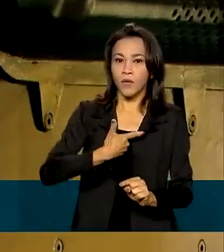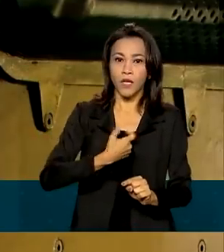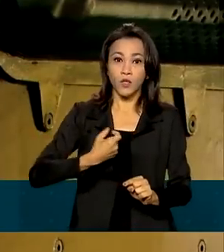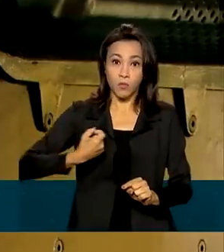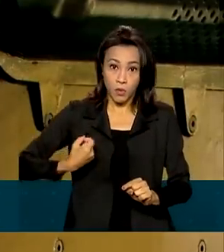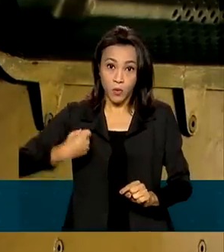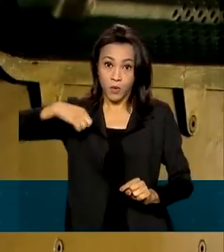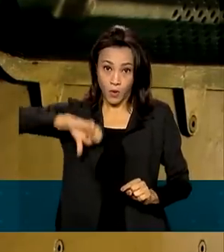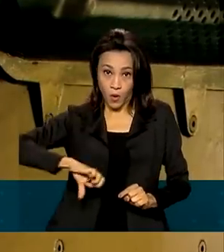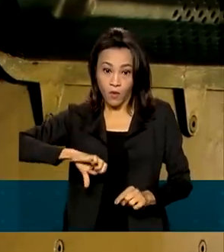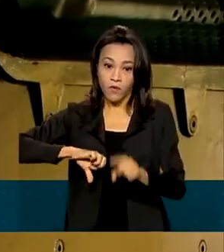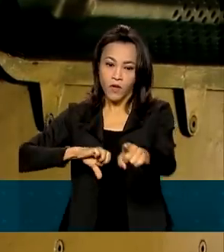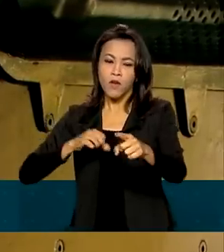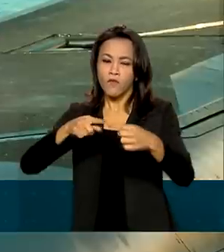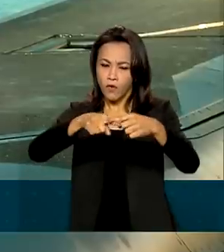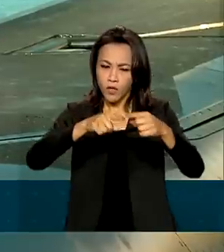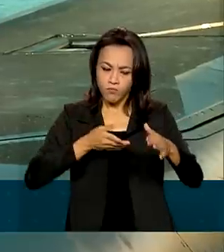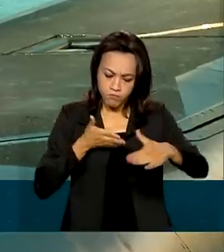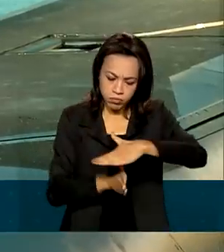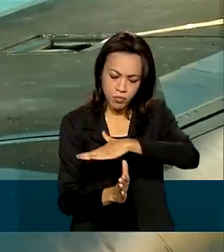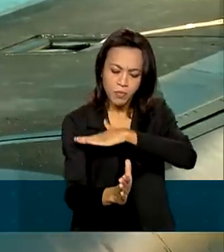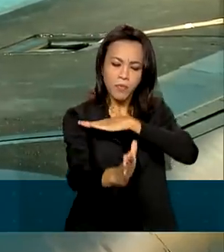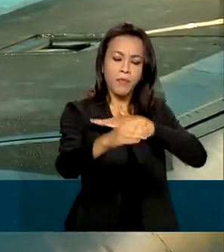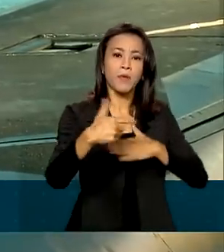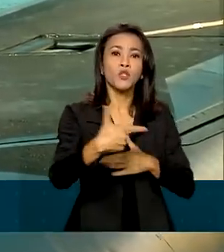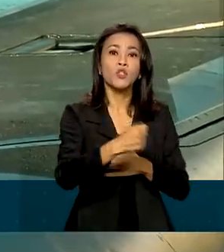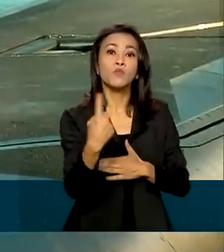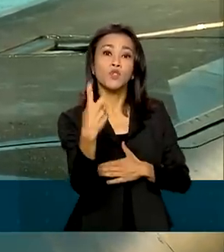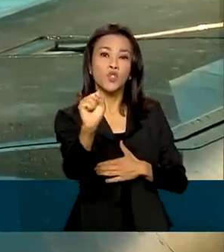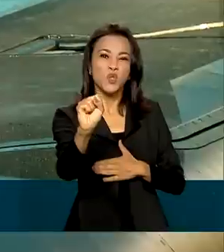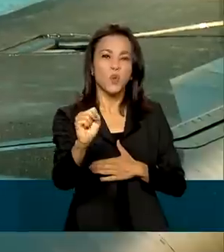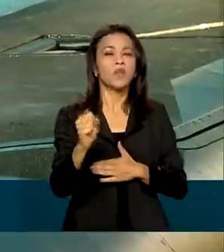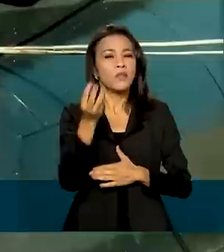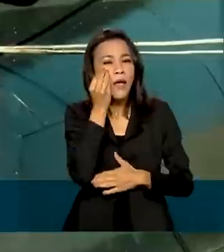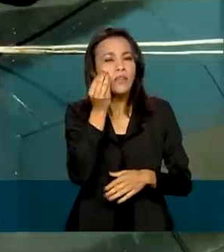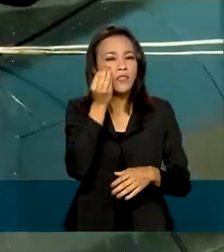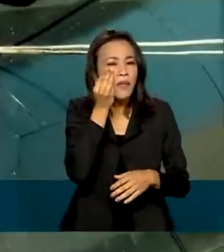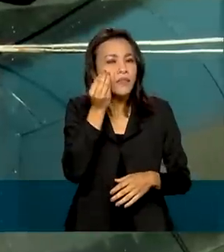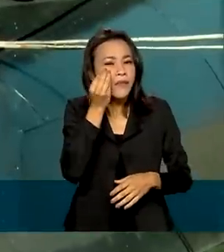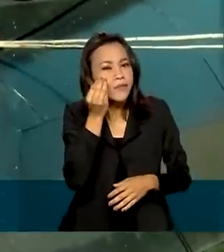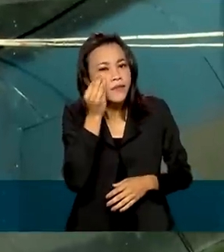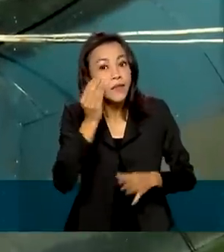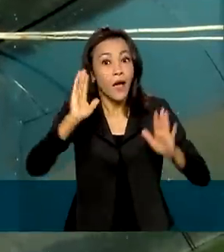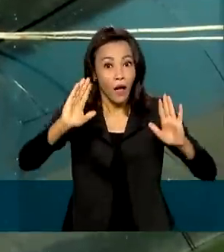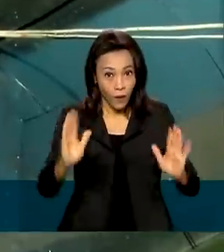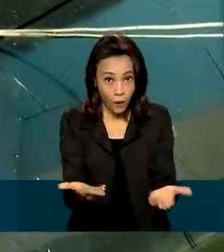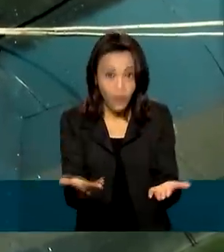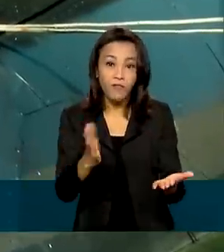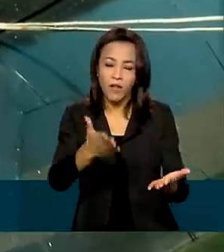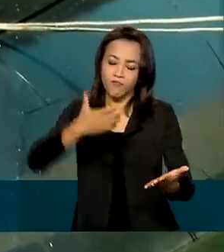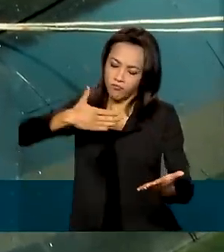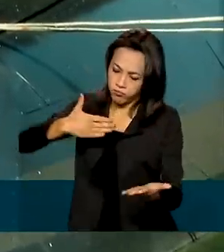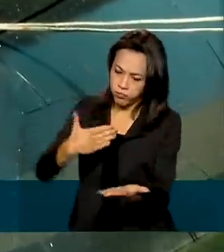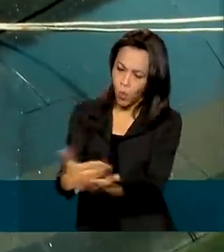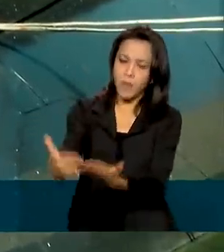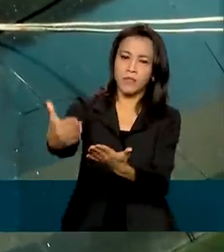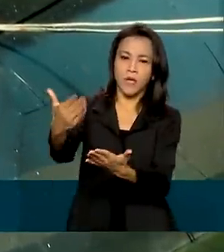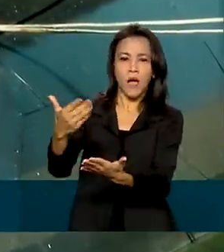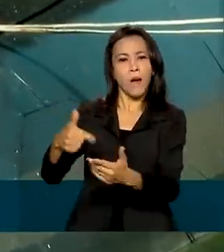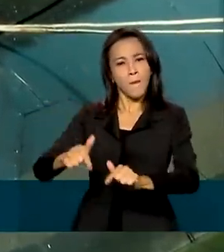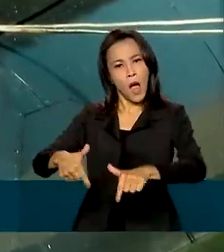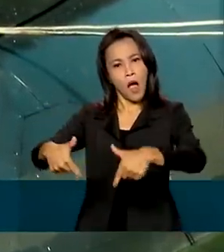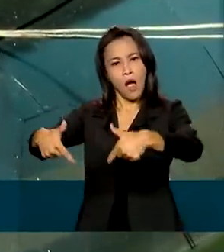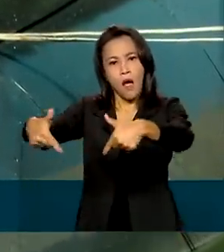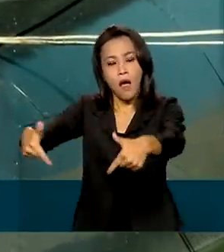lançado ao mar em 2018 e teve um longo período de testes. Agora, posto em operação, o Brasil conta